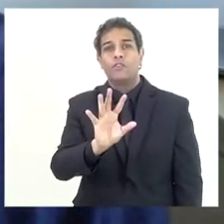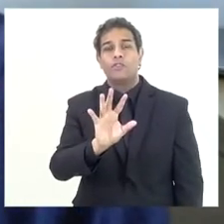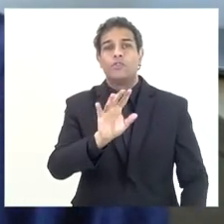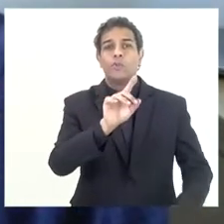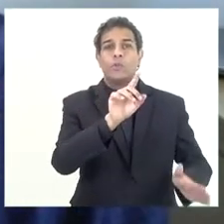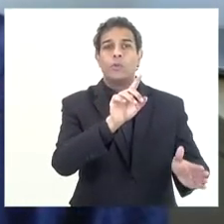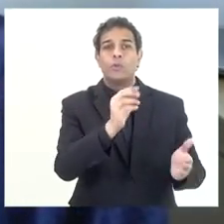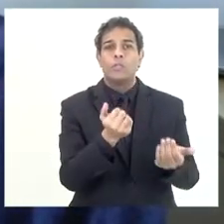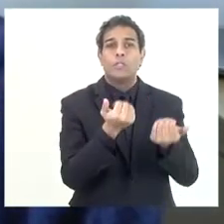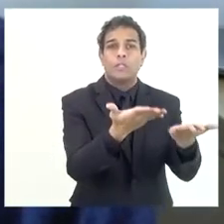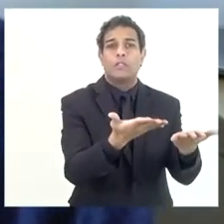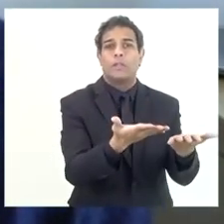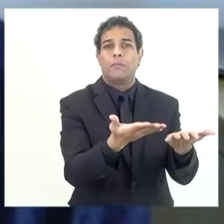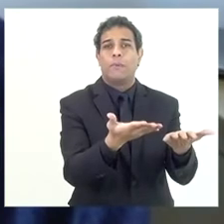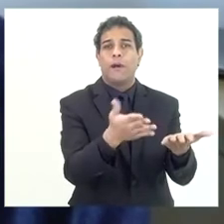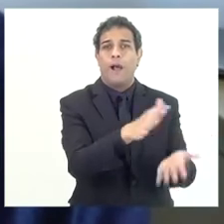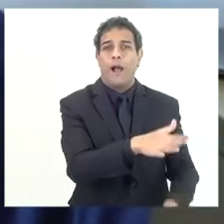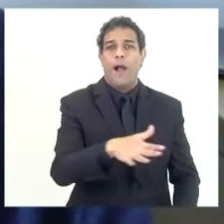de Combate à Pobreza.